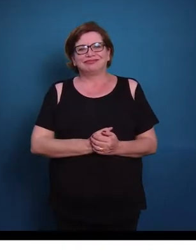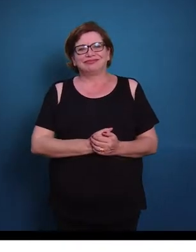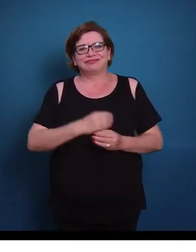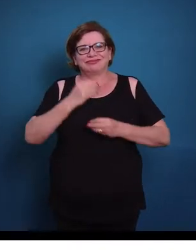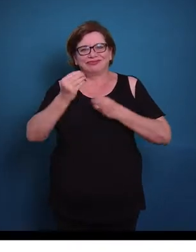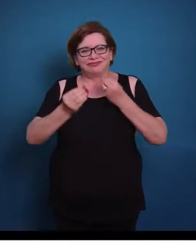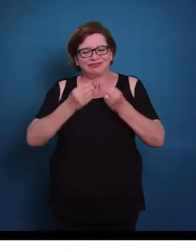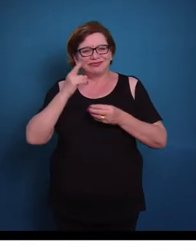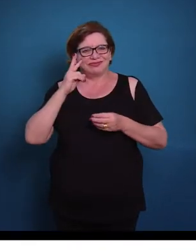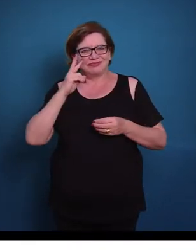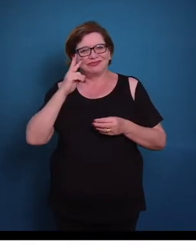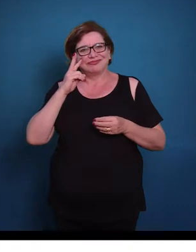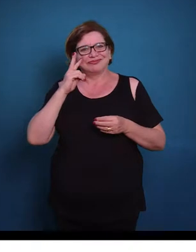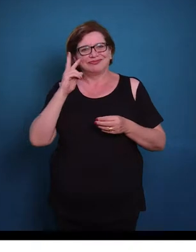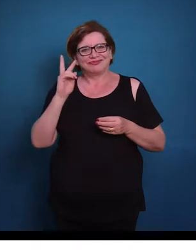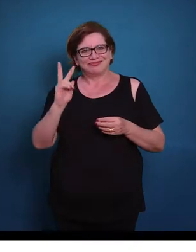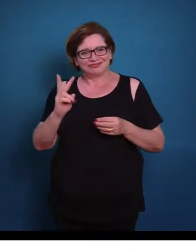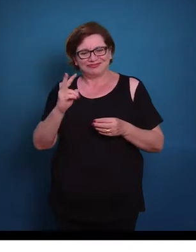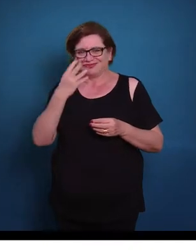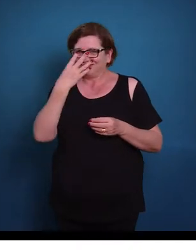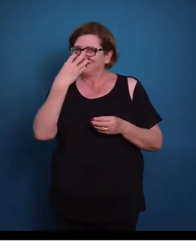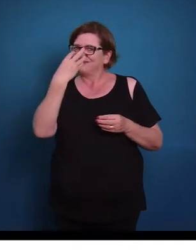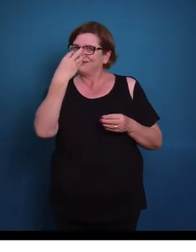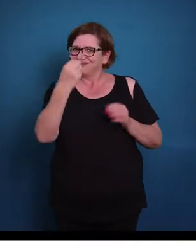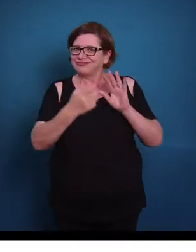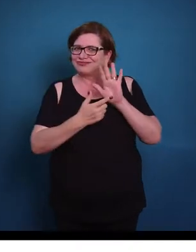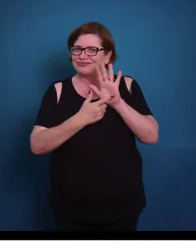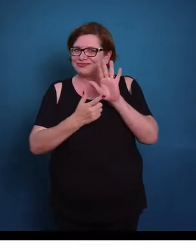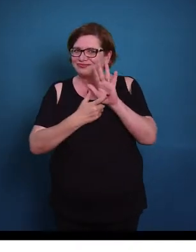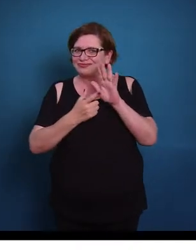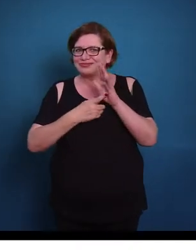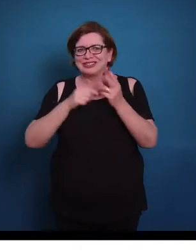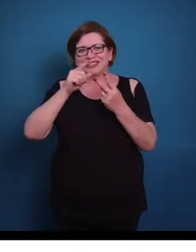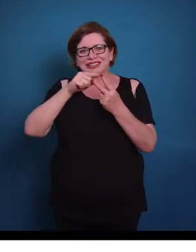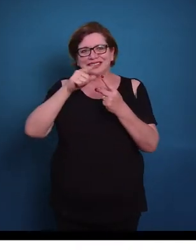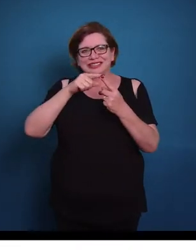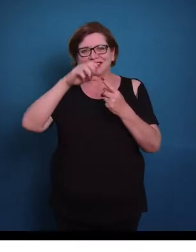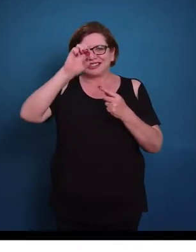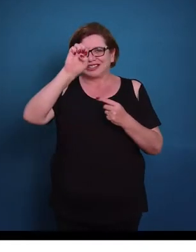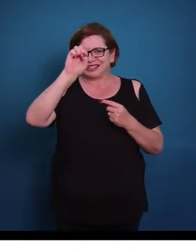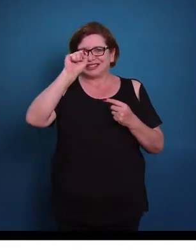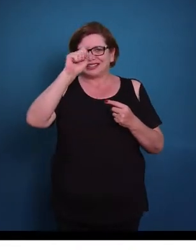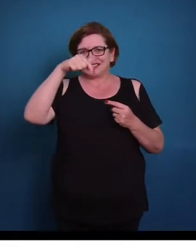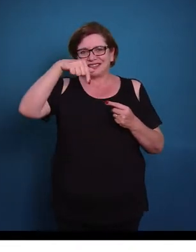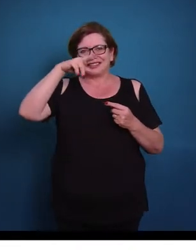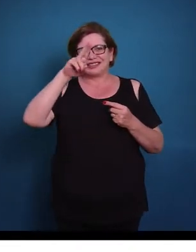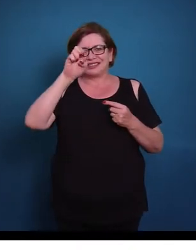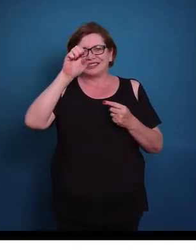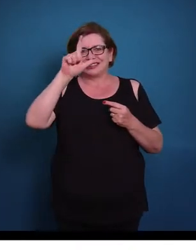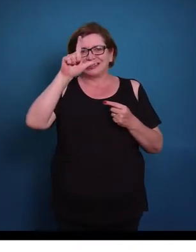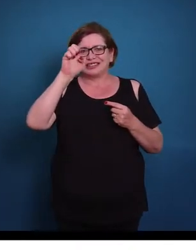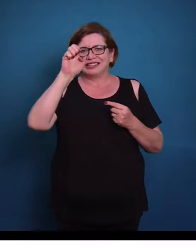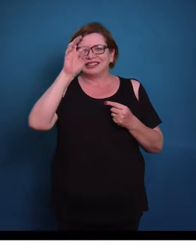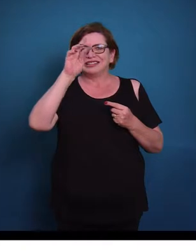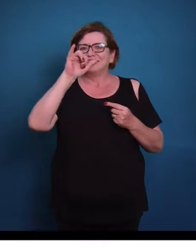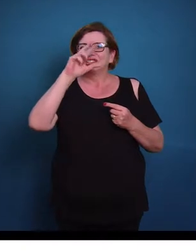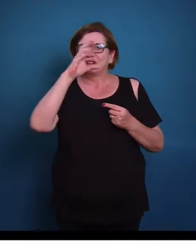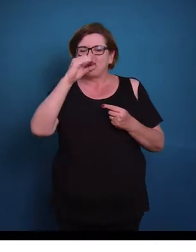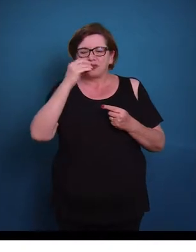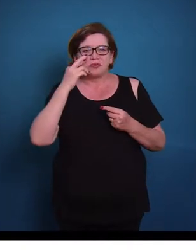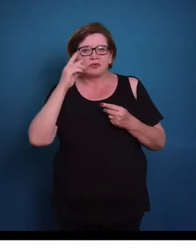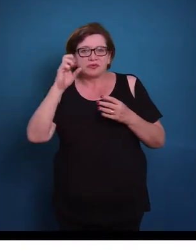Então aqui nós temos uma imagem que mostra o músculo estriado esquelético. Então notem que nós temos aqui células